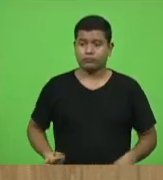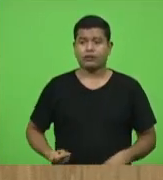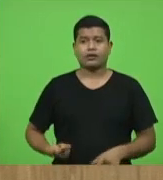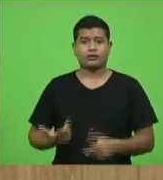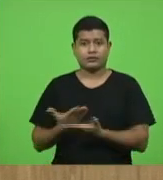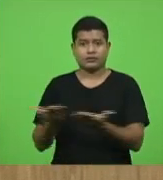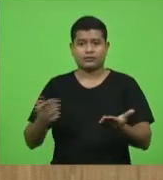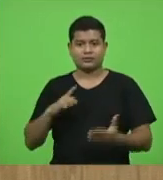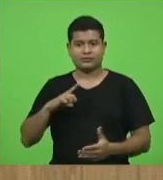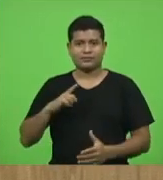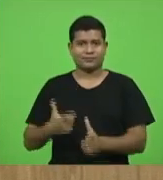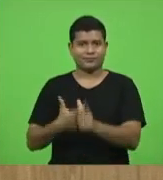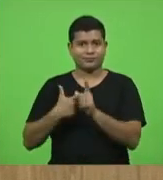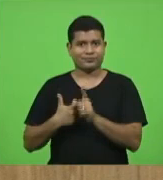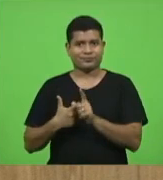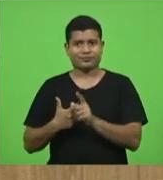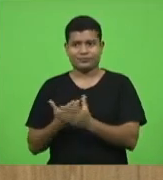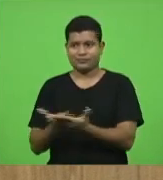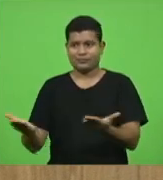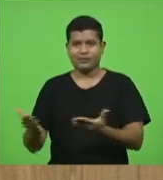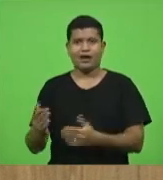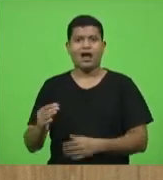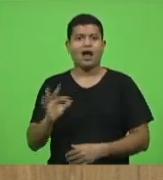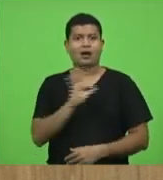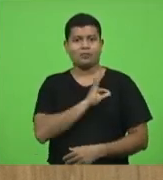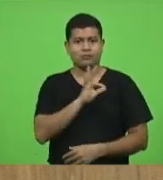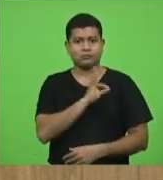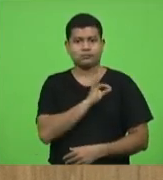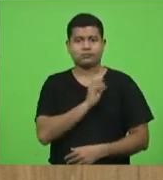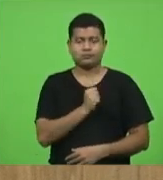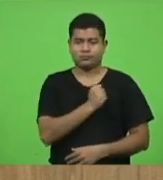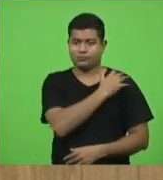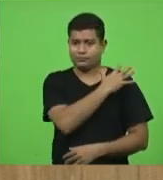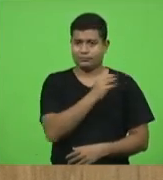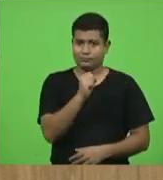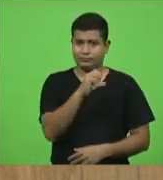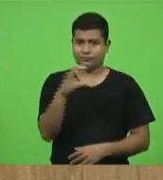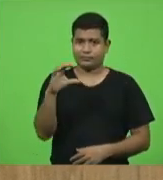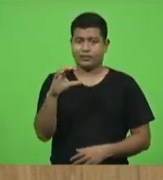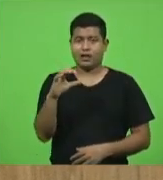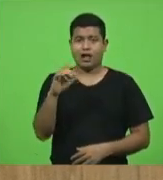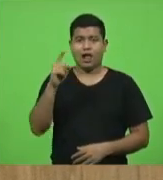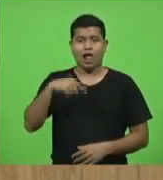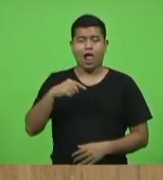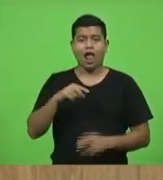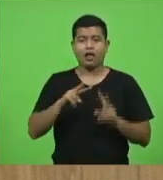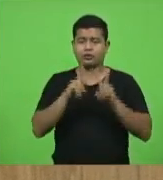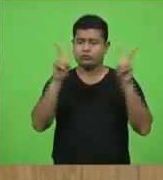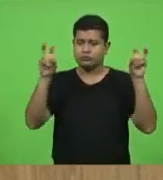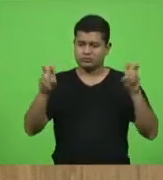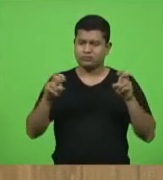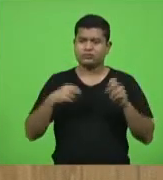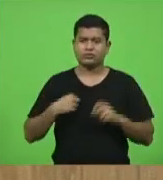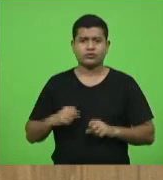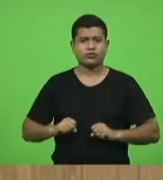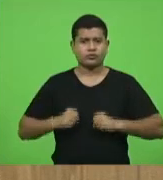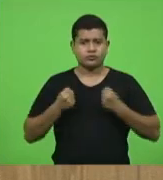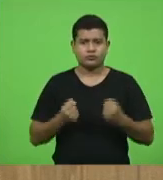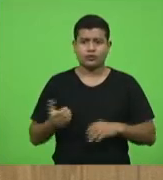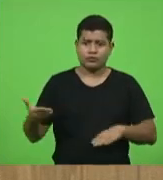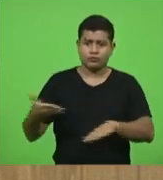catarinenses. Essa é a pauta que nós temos que levantar cotidianamente, aqui na Assembleia